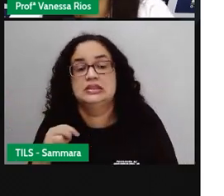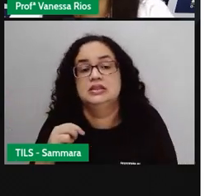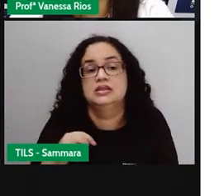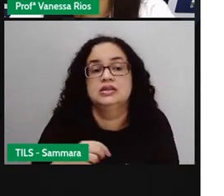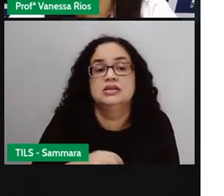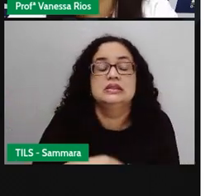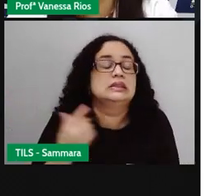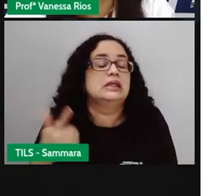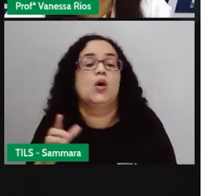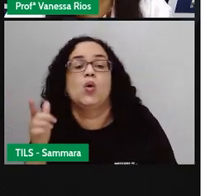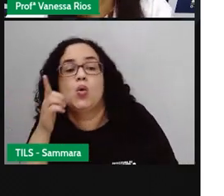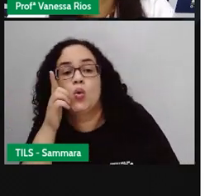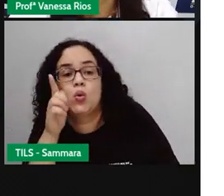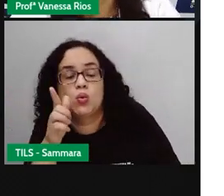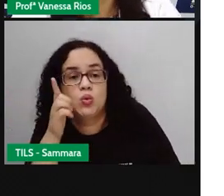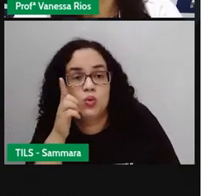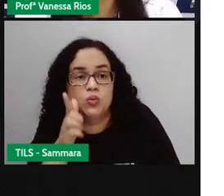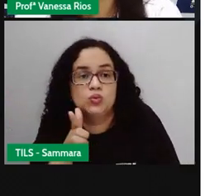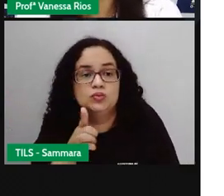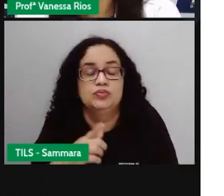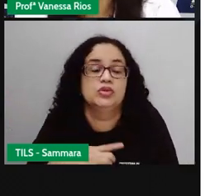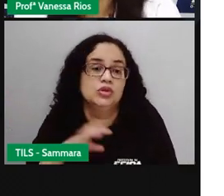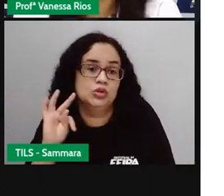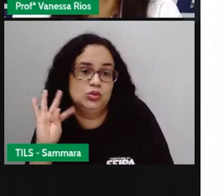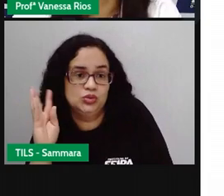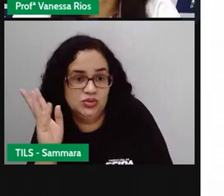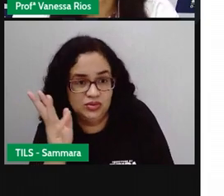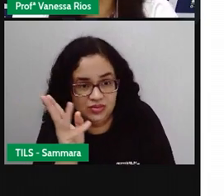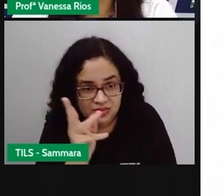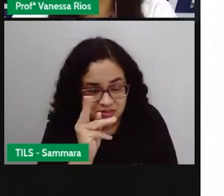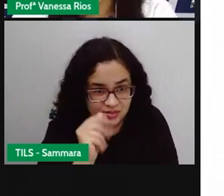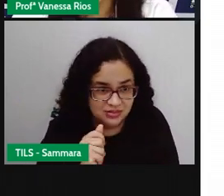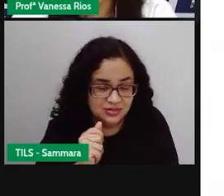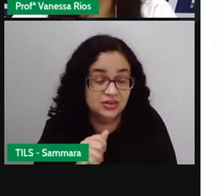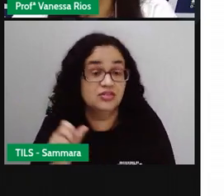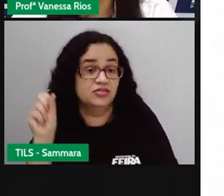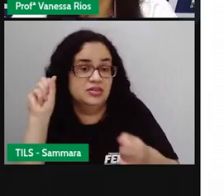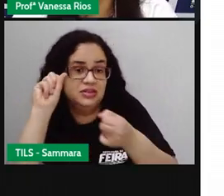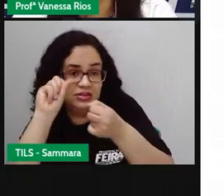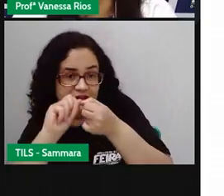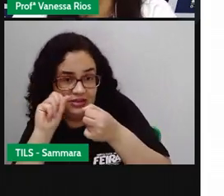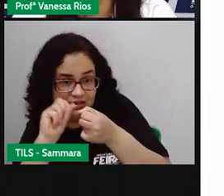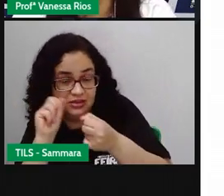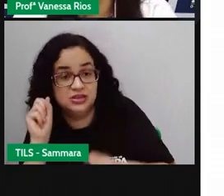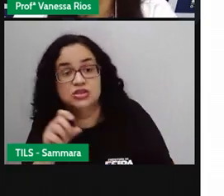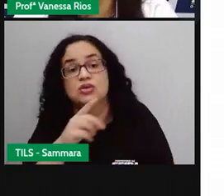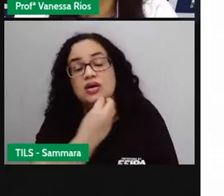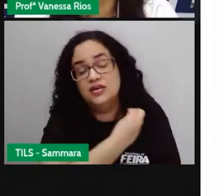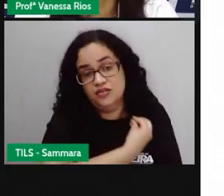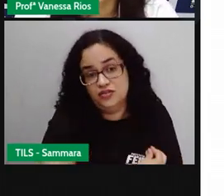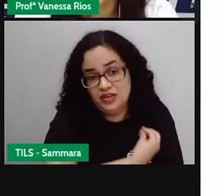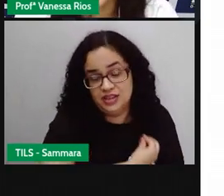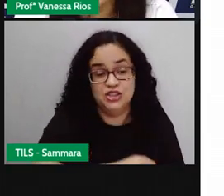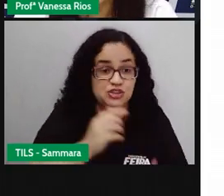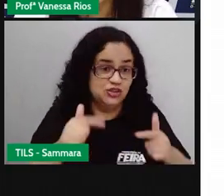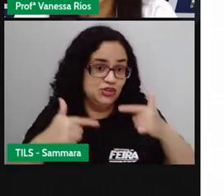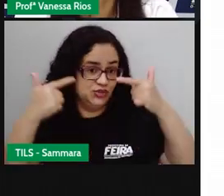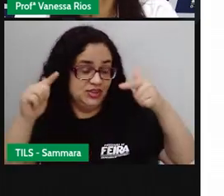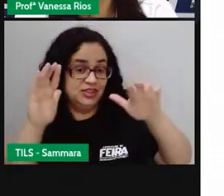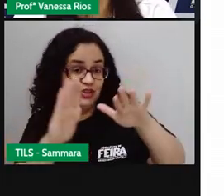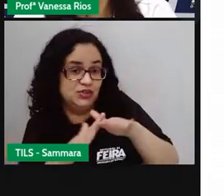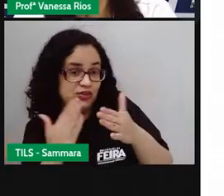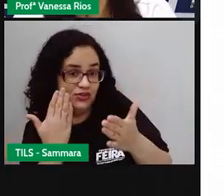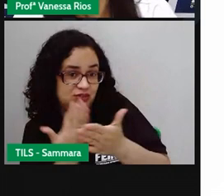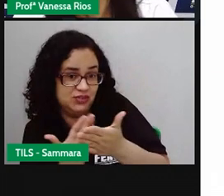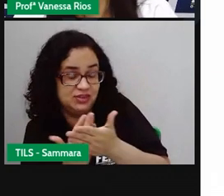der não consiga você não consiga cumprir todas as coisas que você precisa fazer em sua vida aí pra ter sucesso na escola